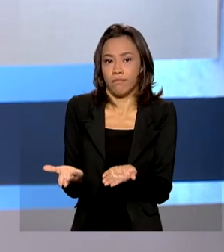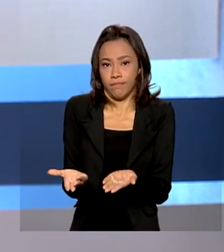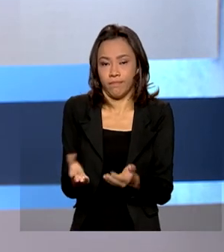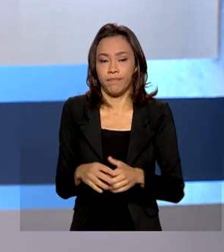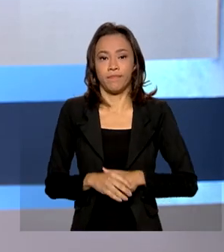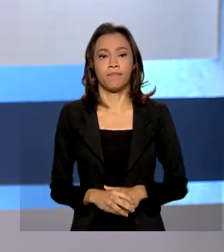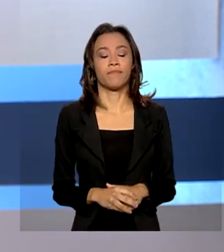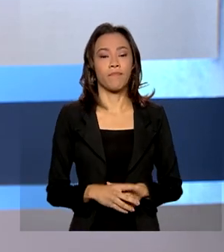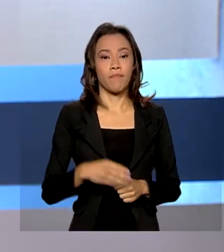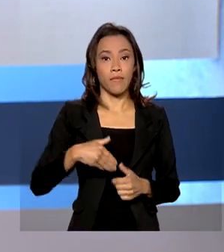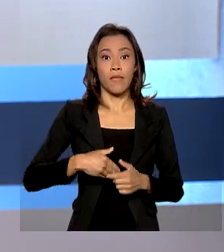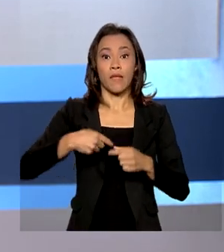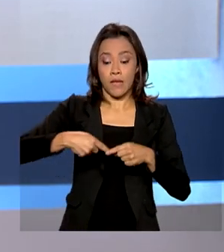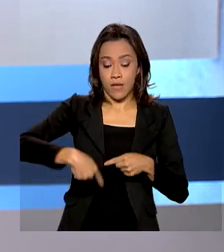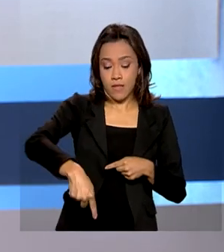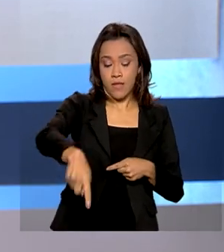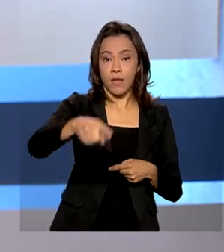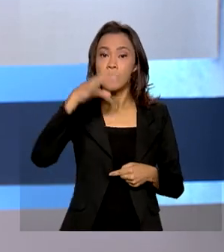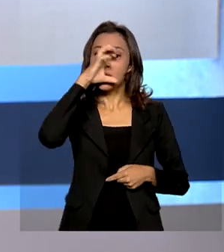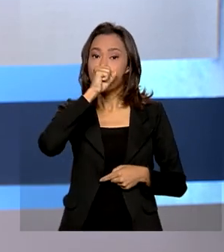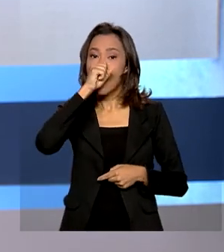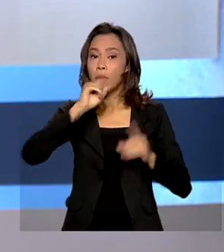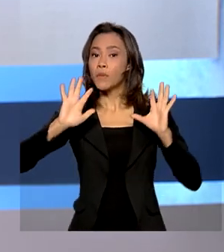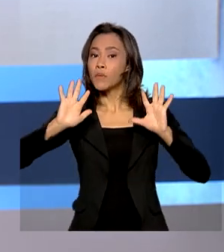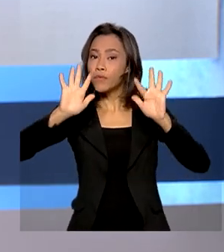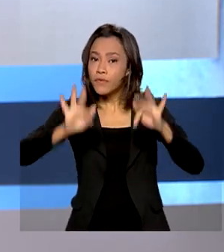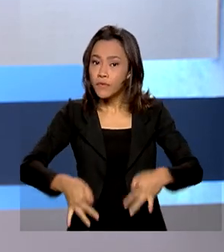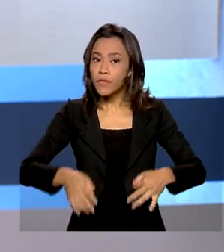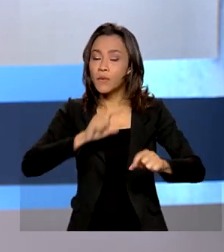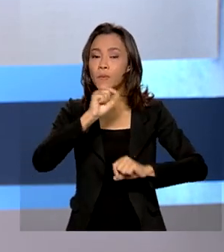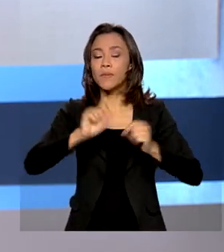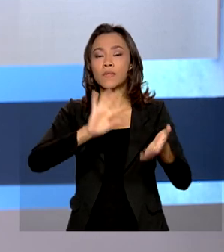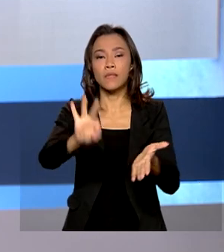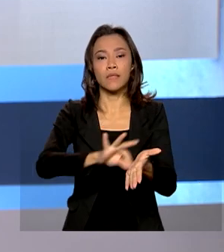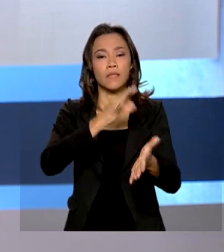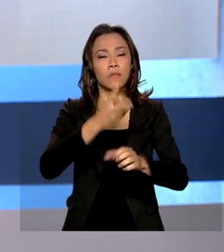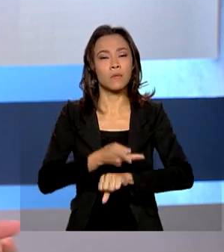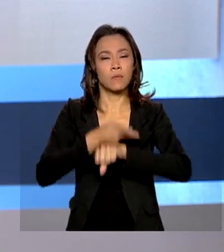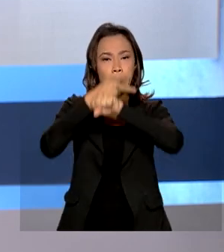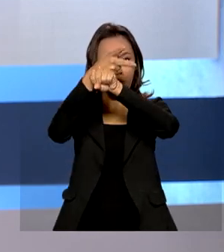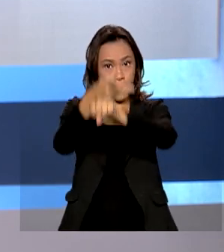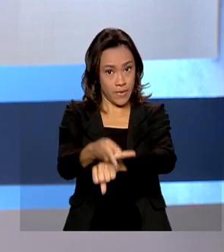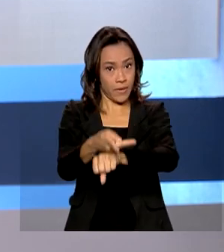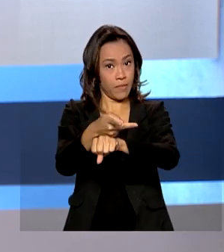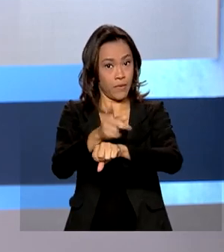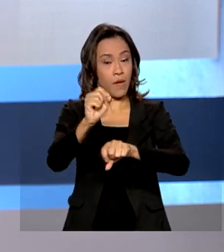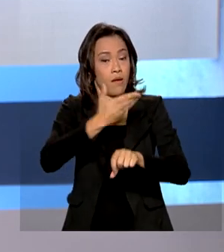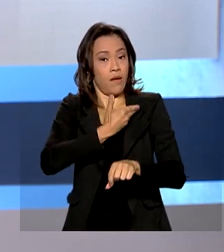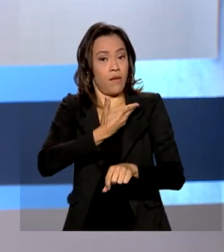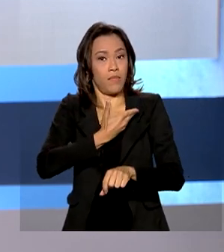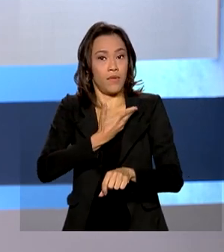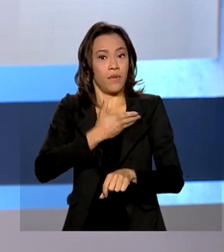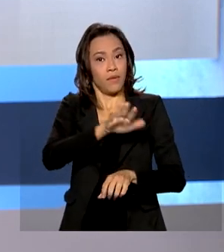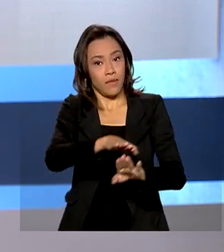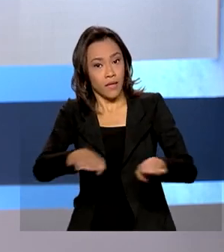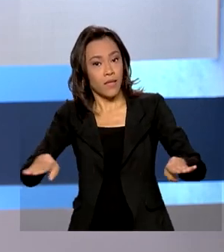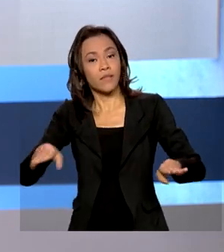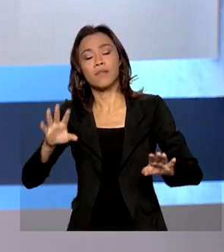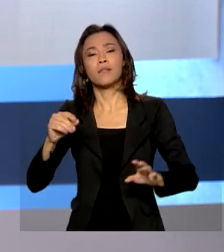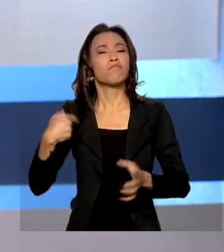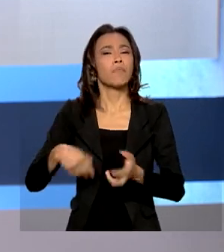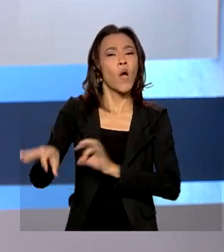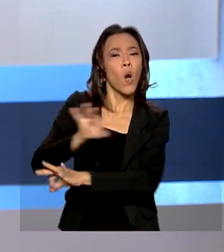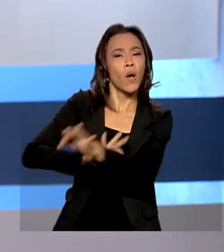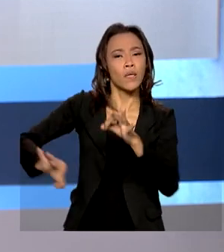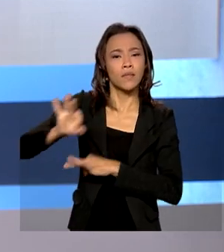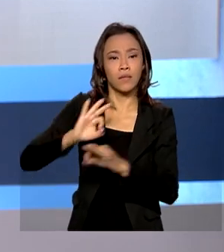Termina neste sábado o prazo para inscrição no Prêmio Brasil Amigo da Criança, promovido pelo Ministério da Mulher, da Família e dos